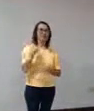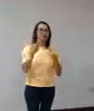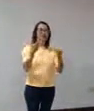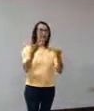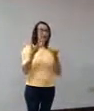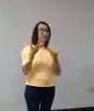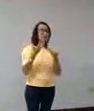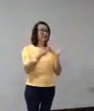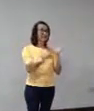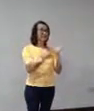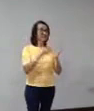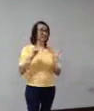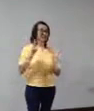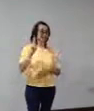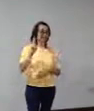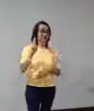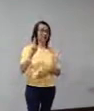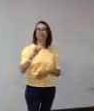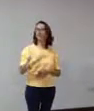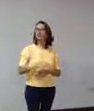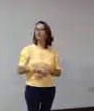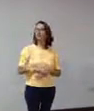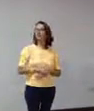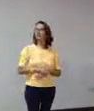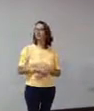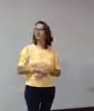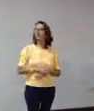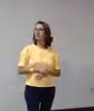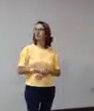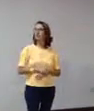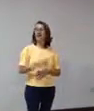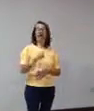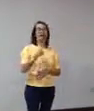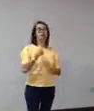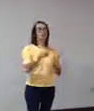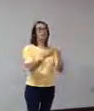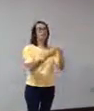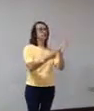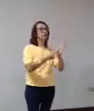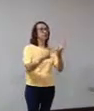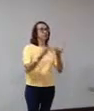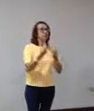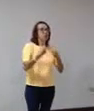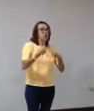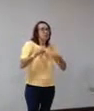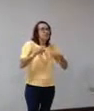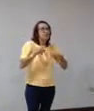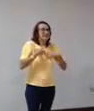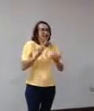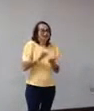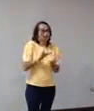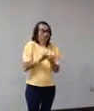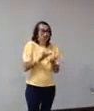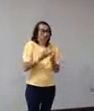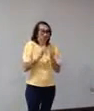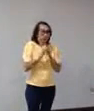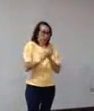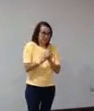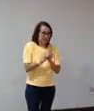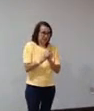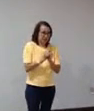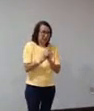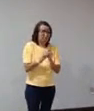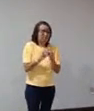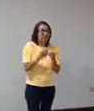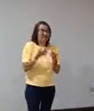representar, quando eu falasse de autismo, o que eu sentia estudando autismo. Algo